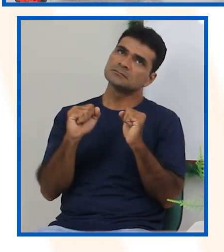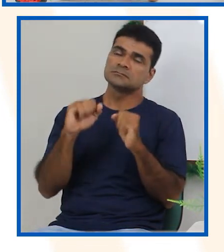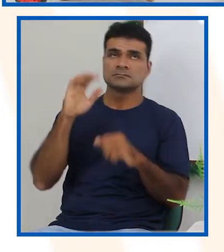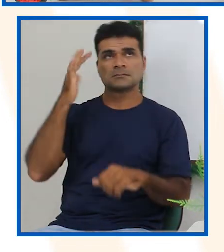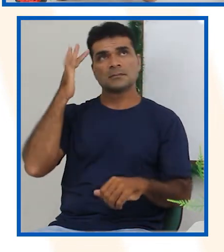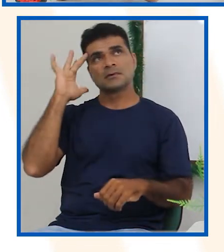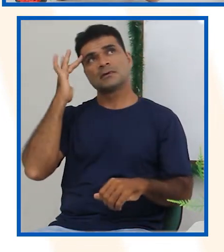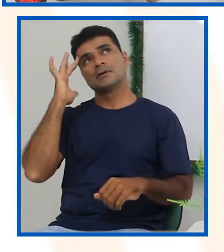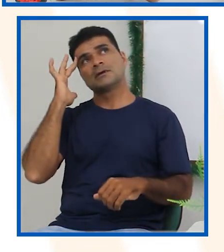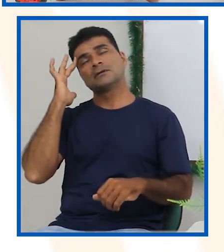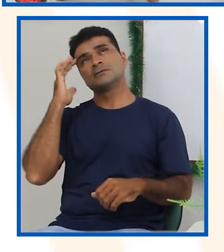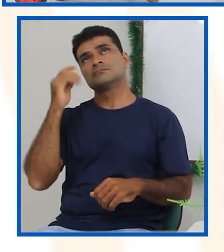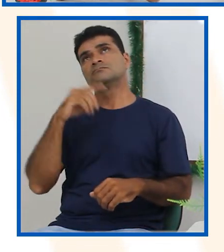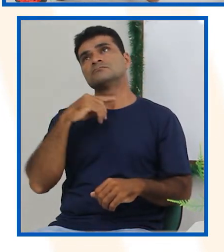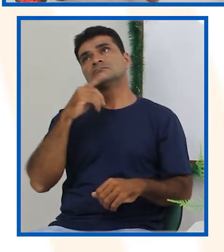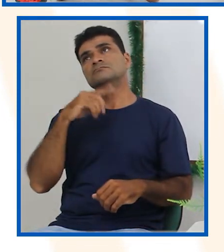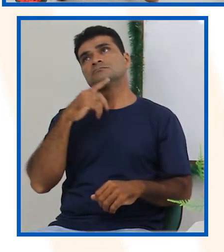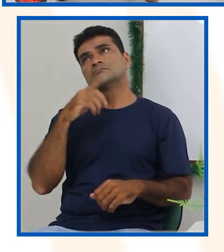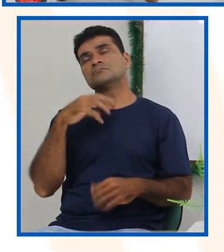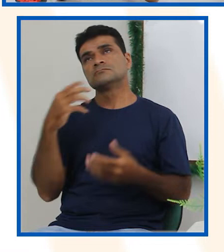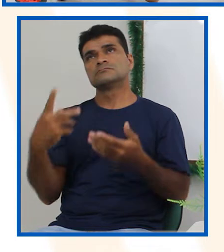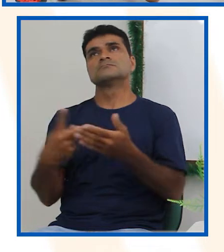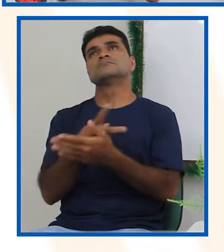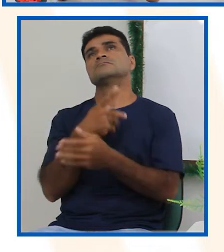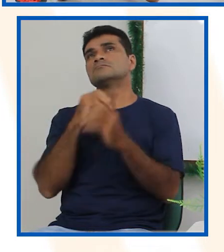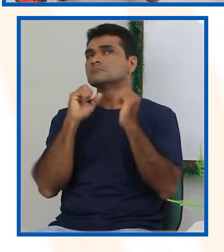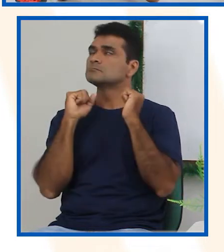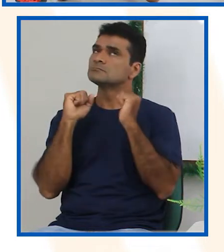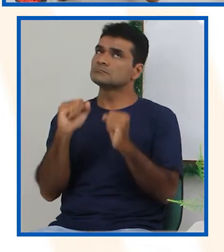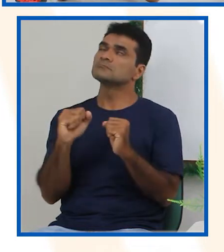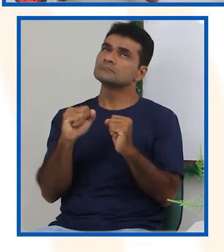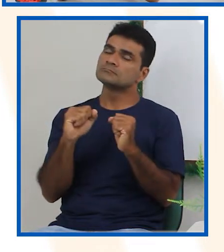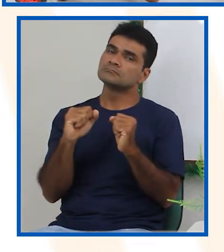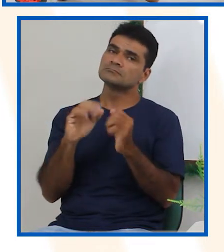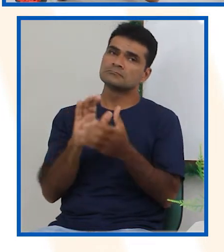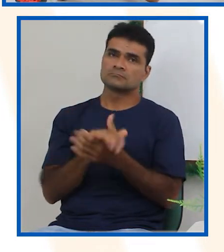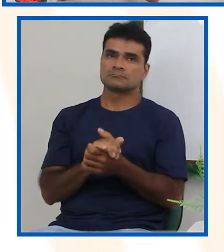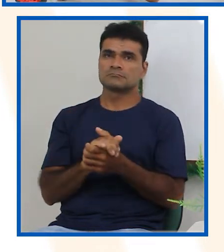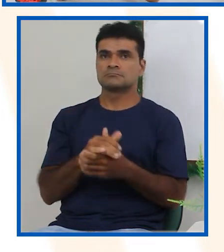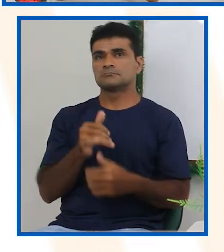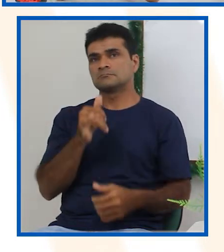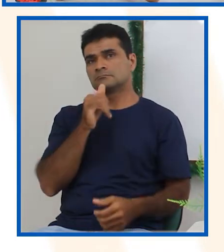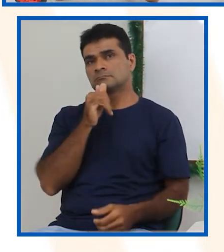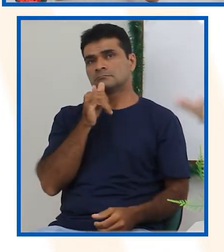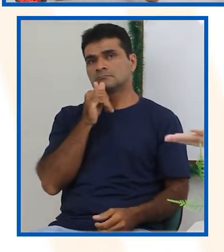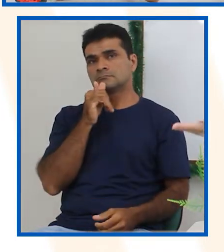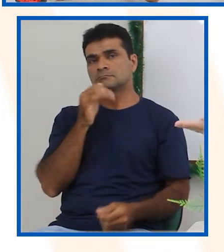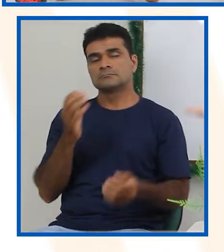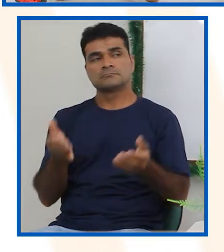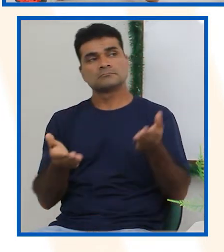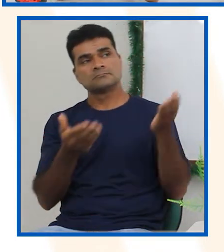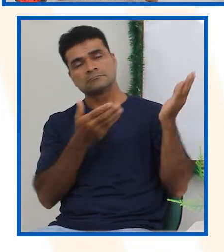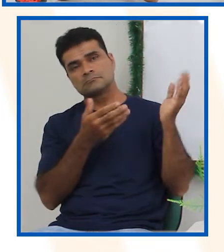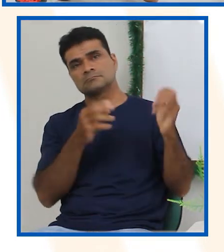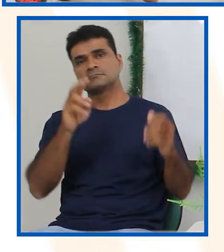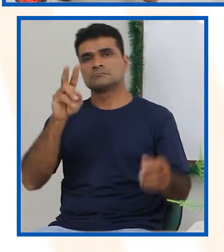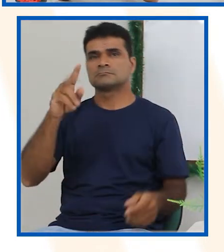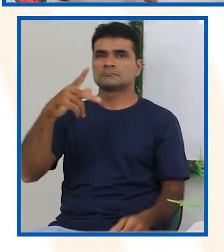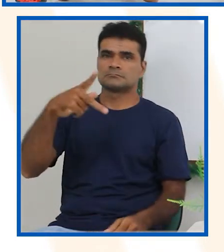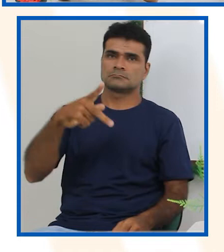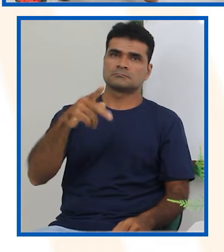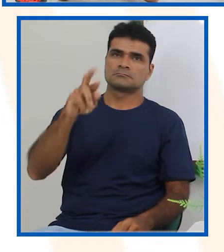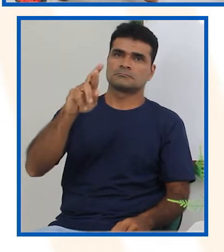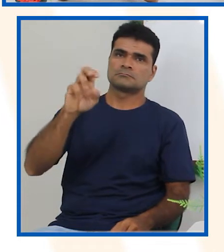tá? Então, a previsão do tempo, ela nos dá a possibilidade de